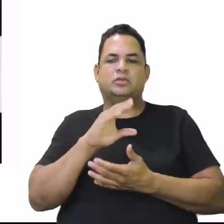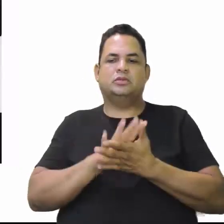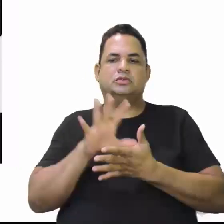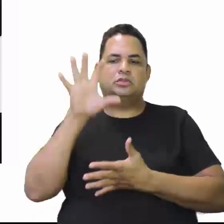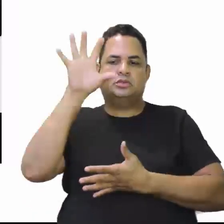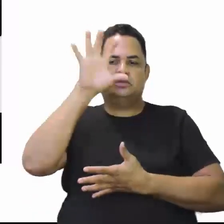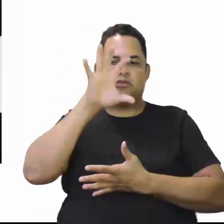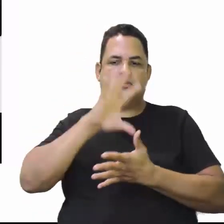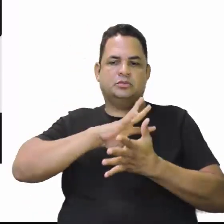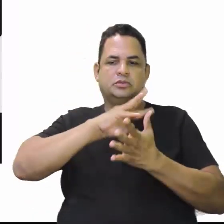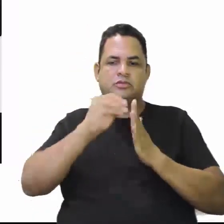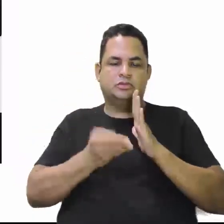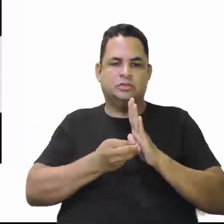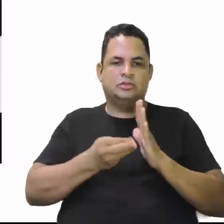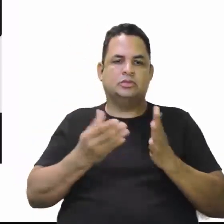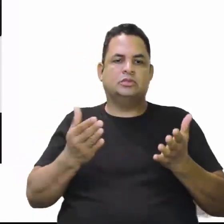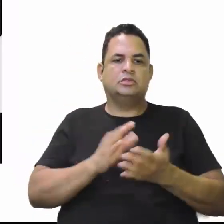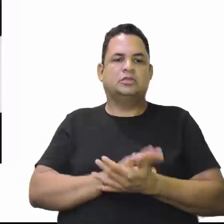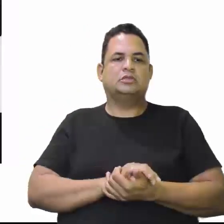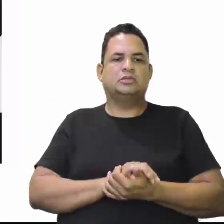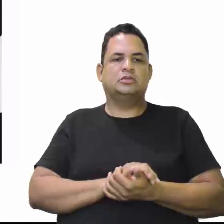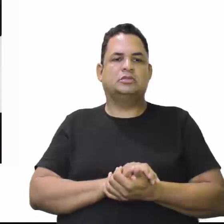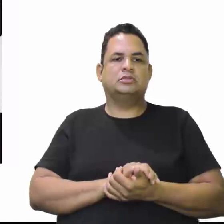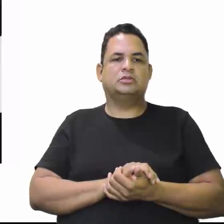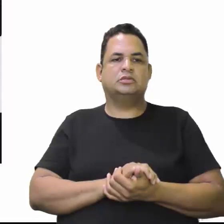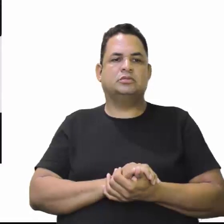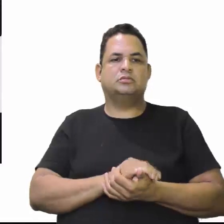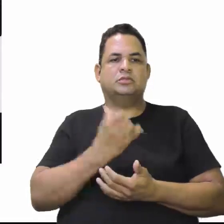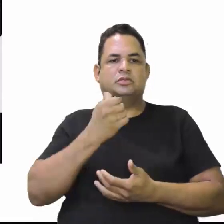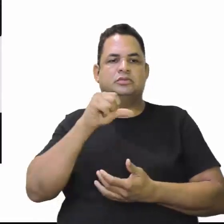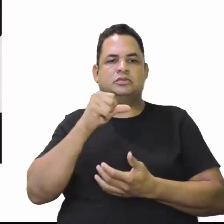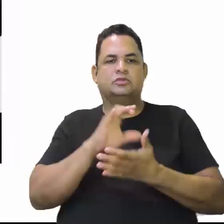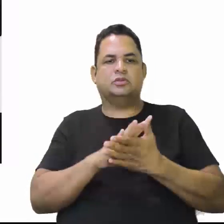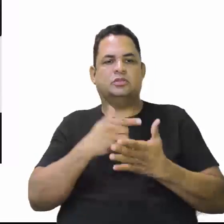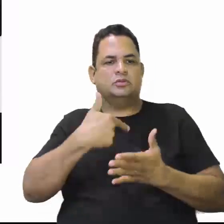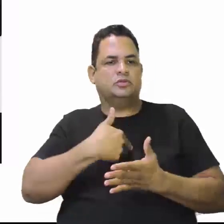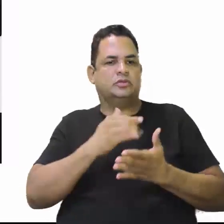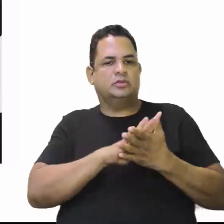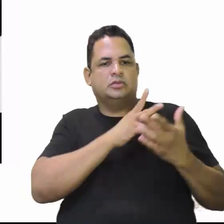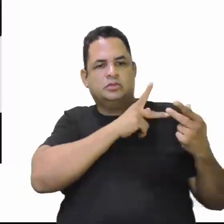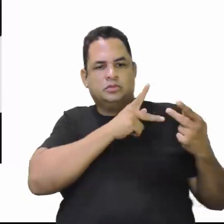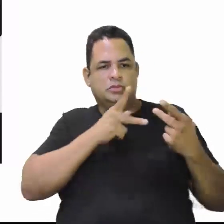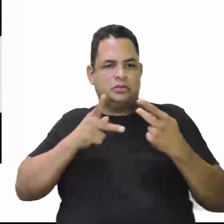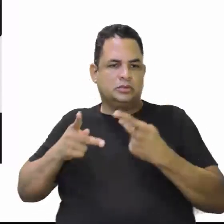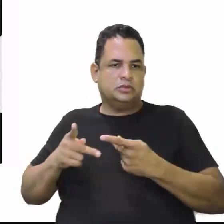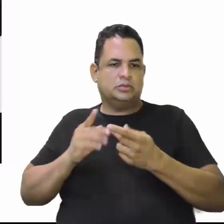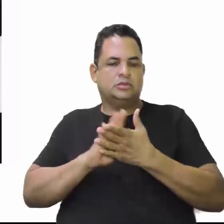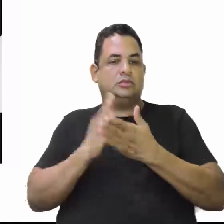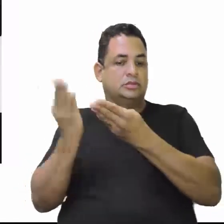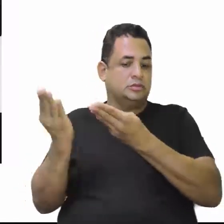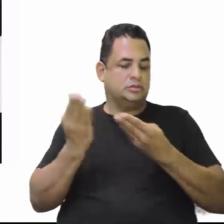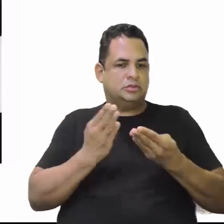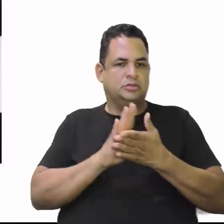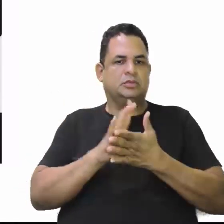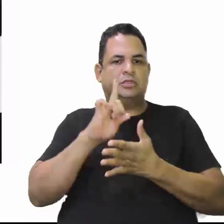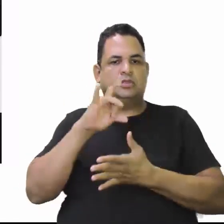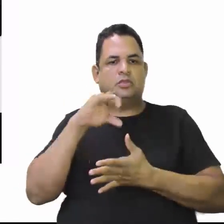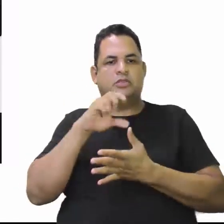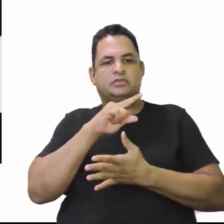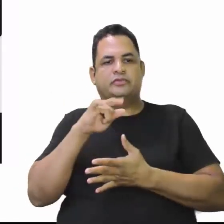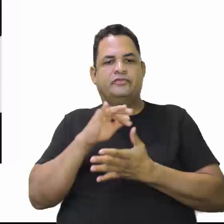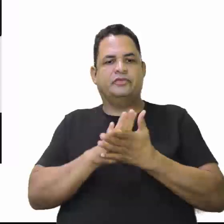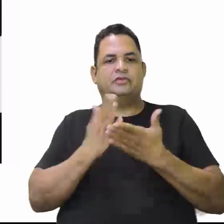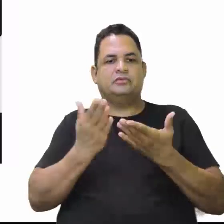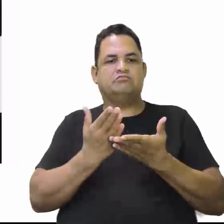1940, Getúlio Vargas visita Porto Velho, recepcionado por quem? A Luísio Ferreira, que era o grande